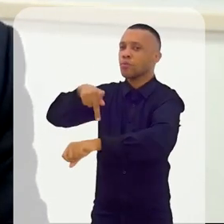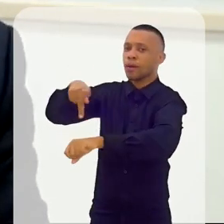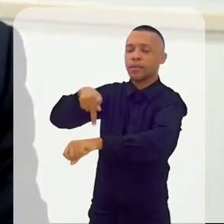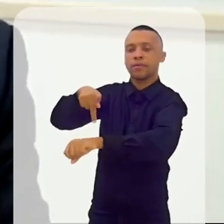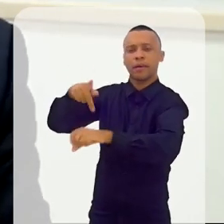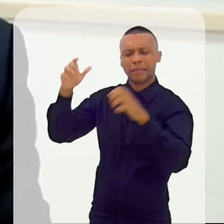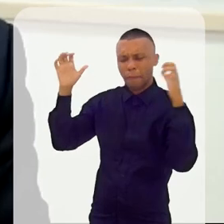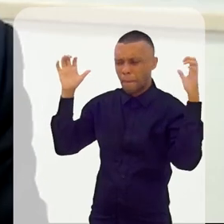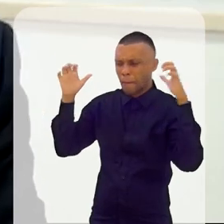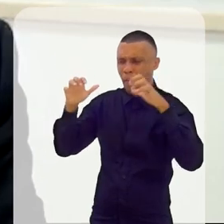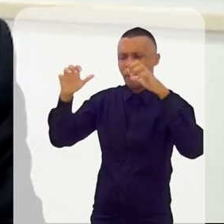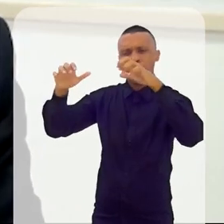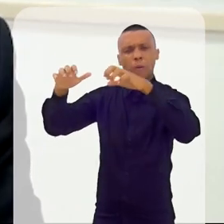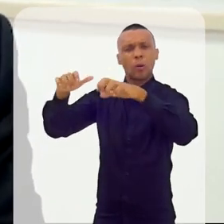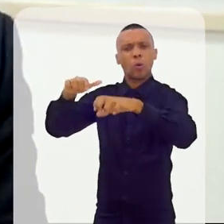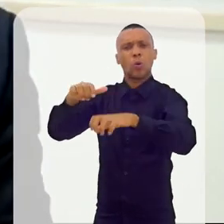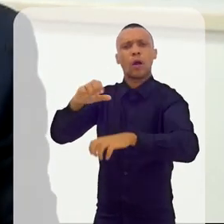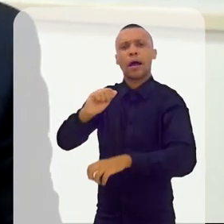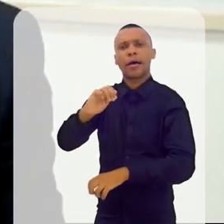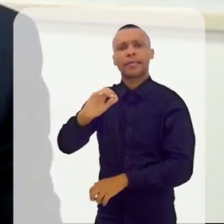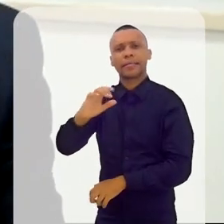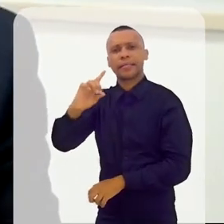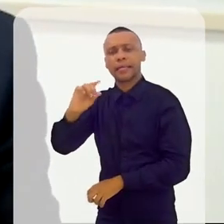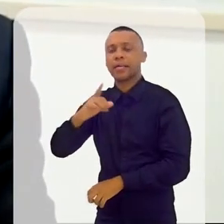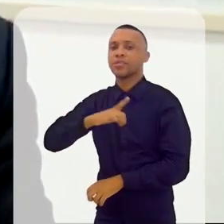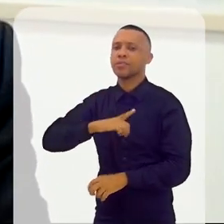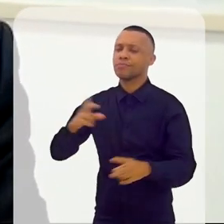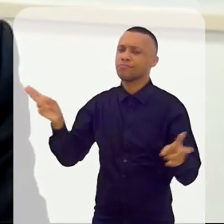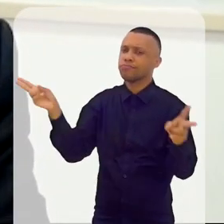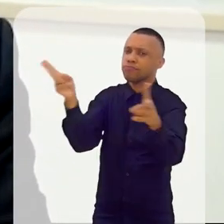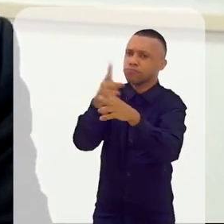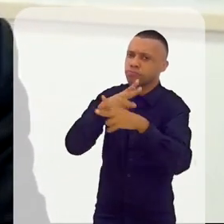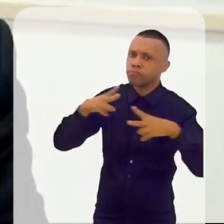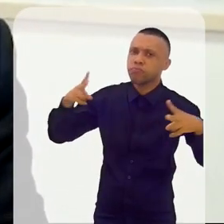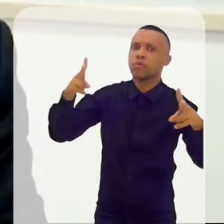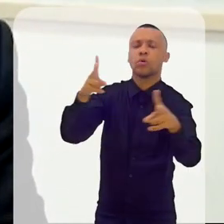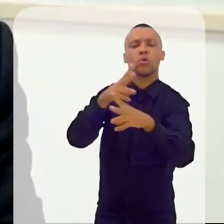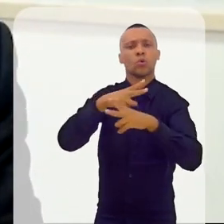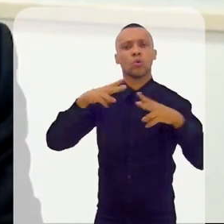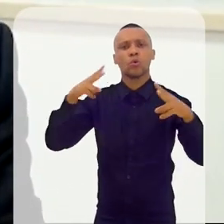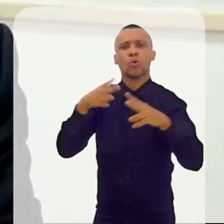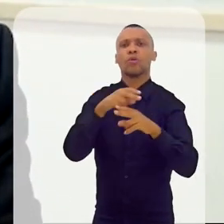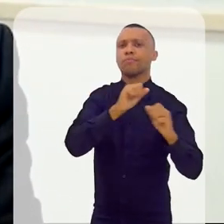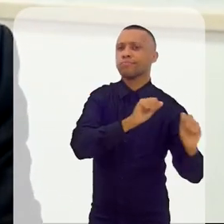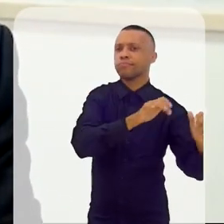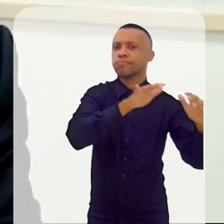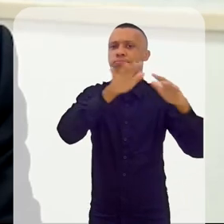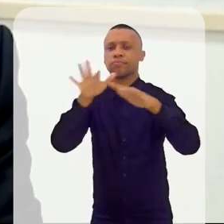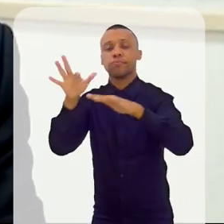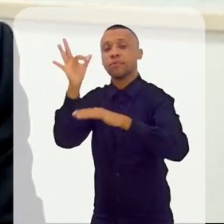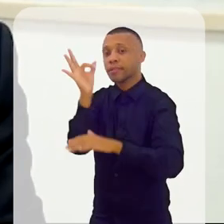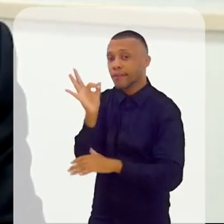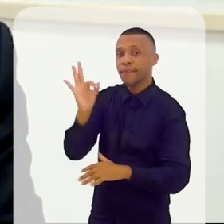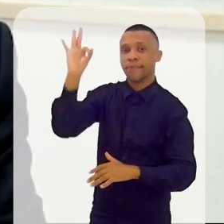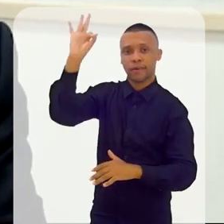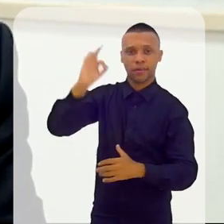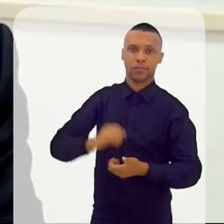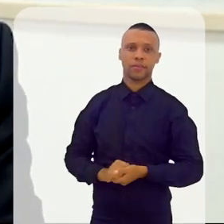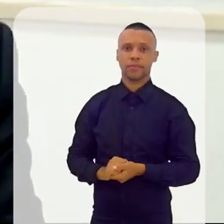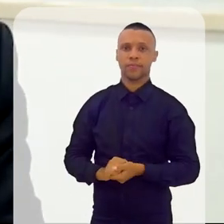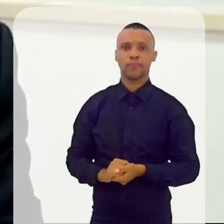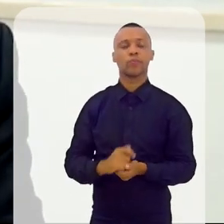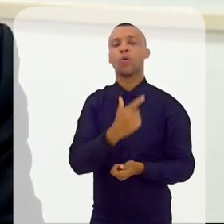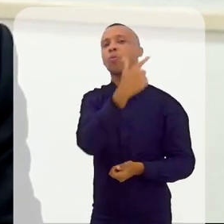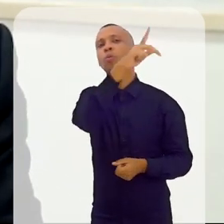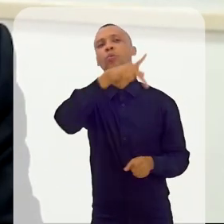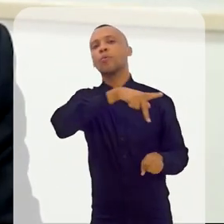chuva ácida tinha vindo, as correntes de ventos, Tinha vindo do território francês, ou seja, de um